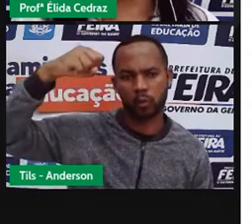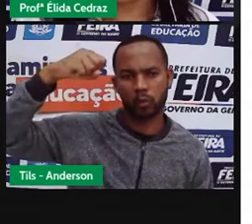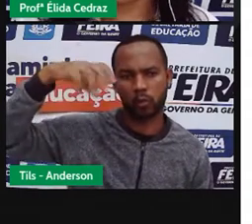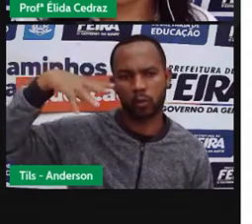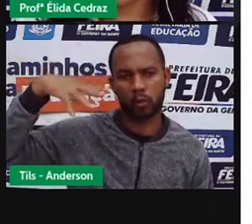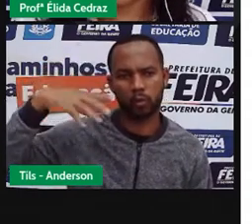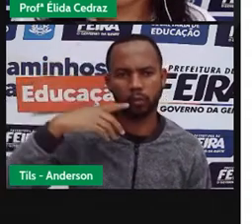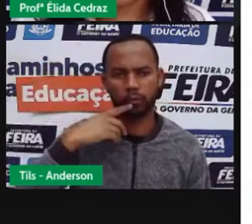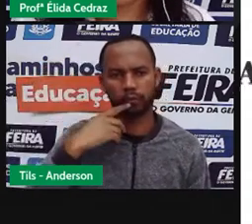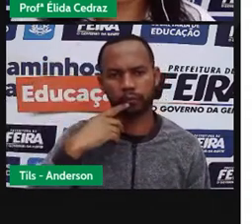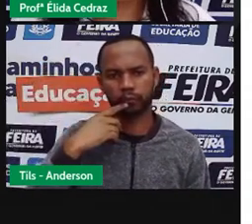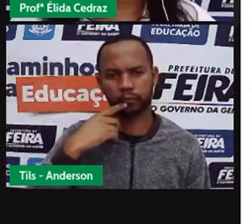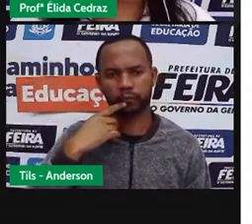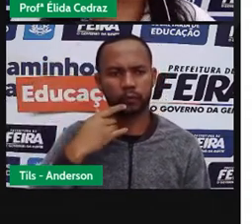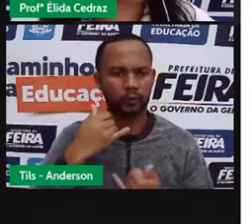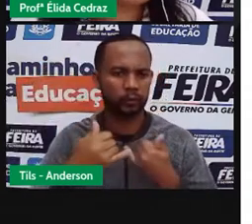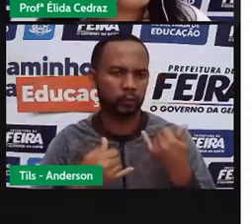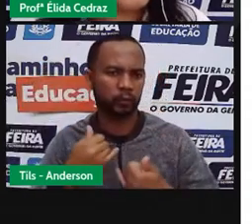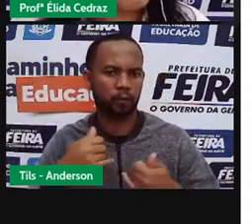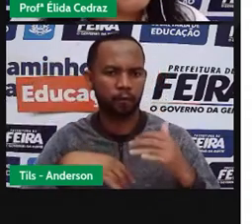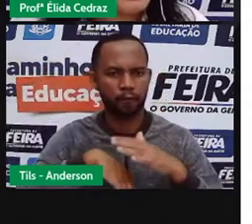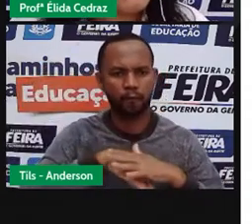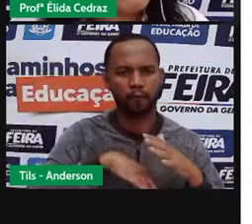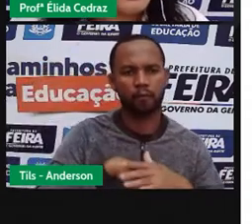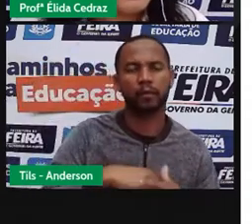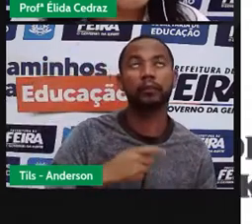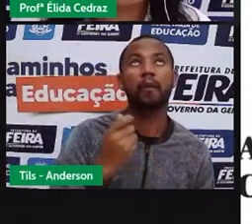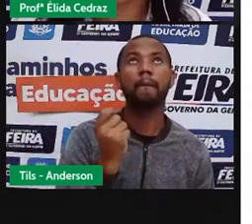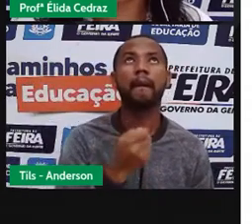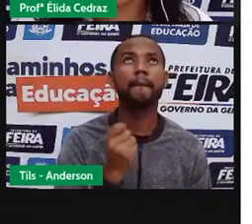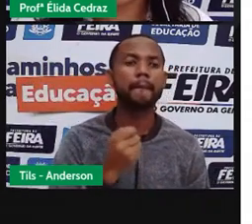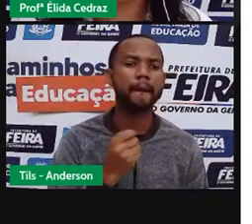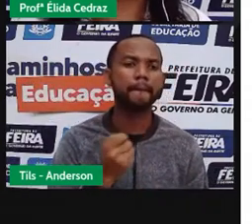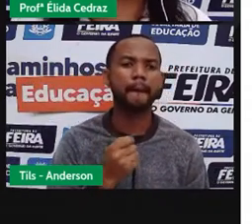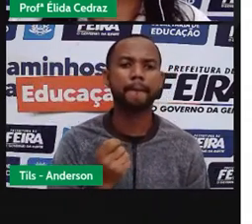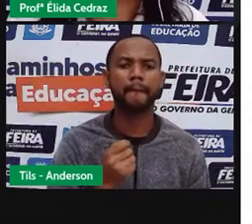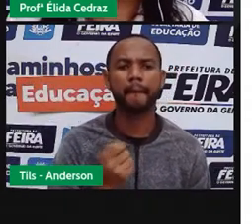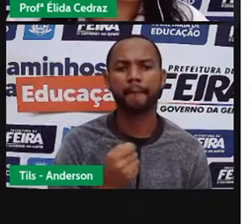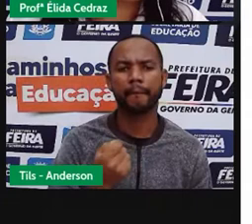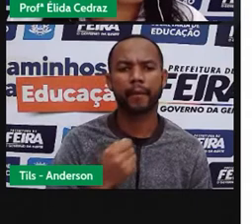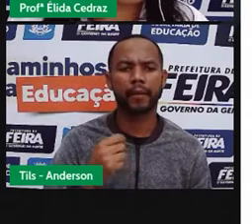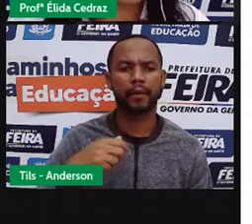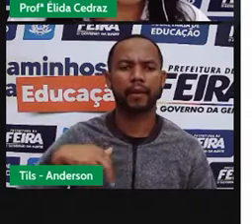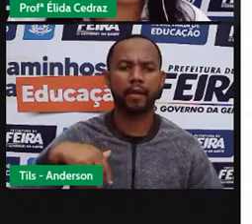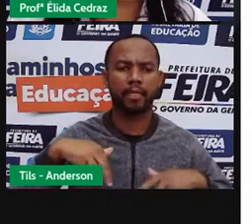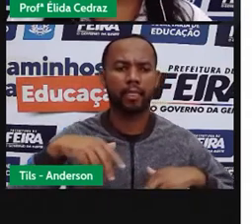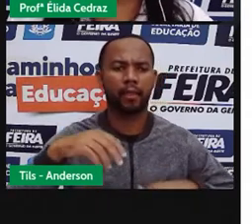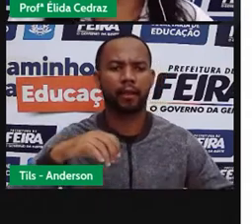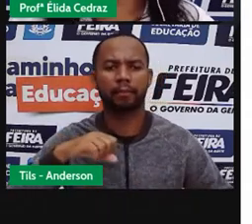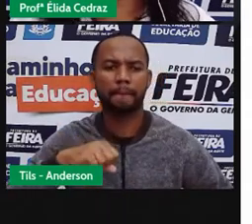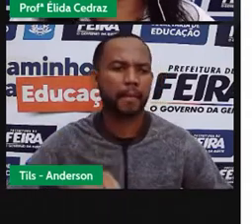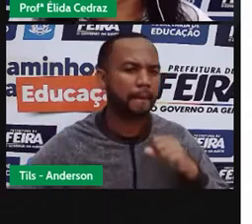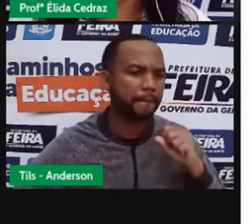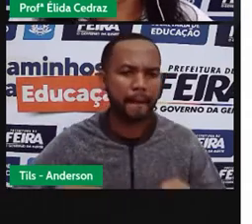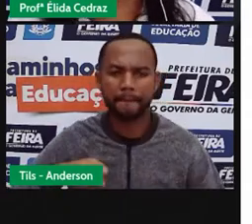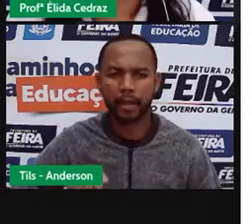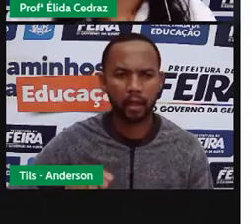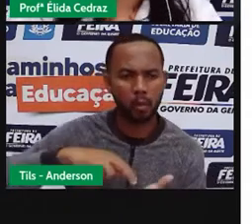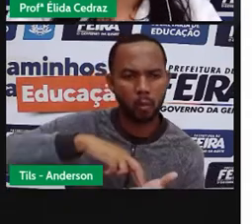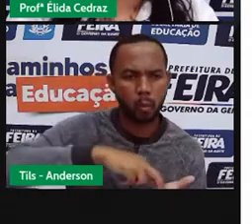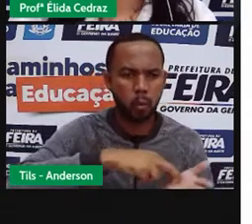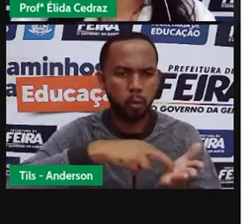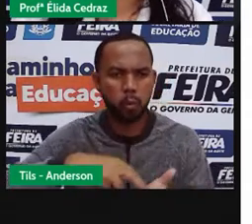Jogar futebol, empinar pipa, o que mais? Andar de bicicleta, de skate,